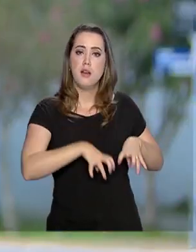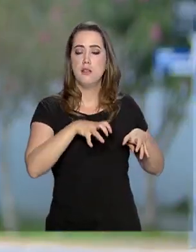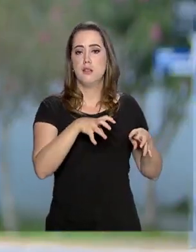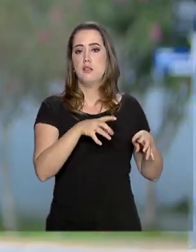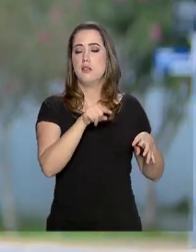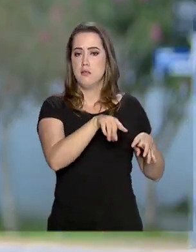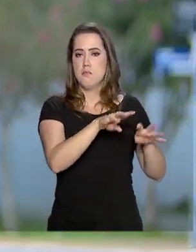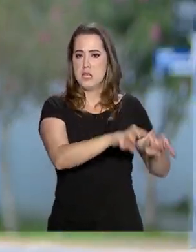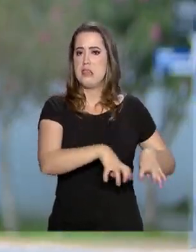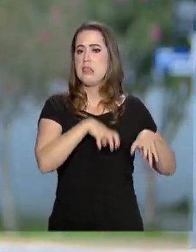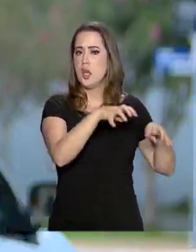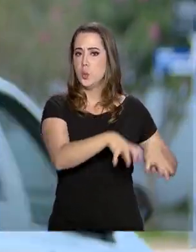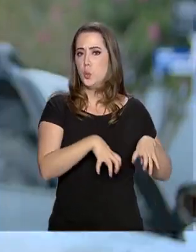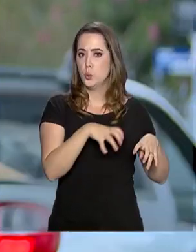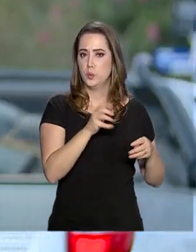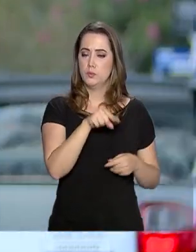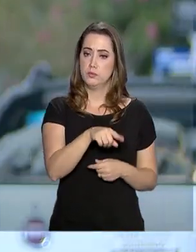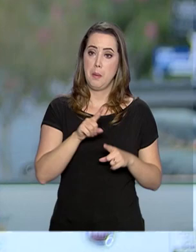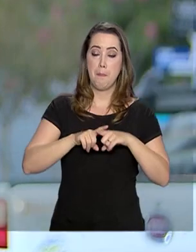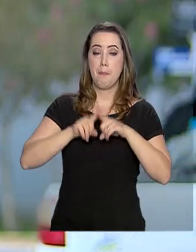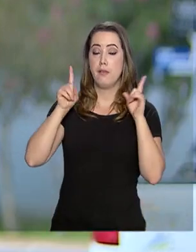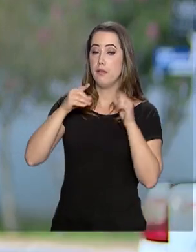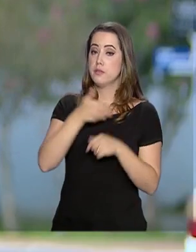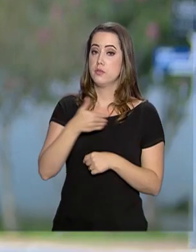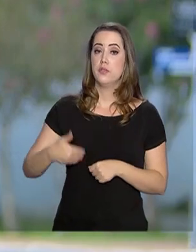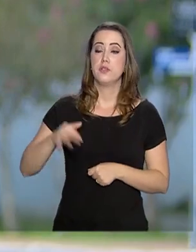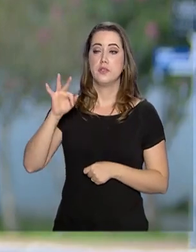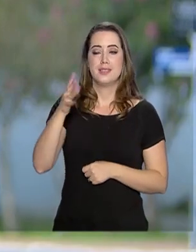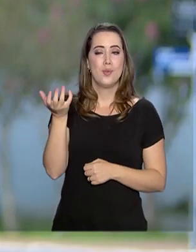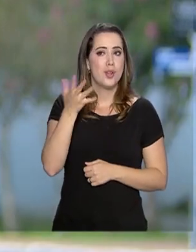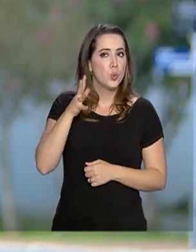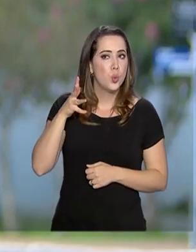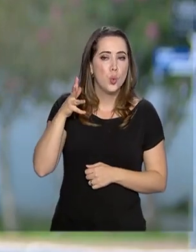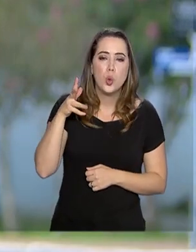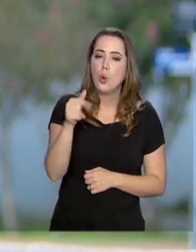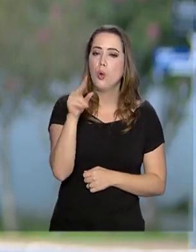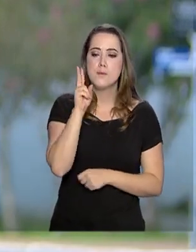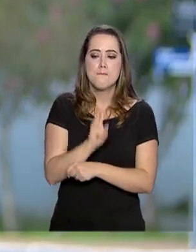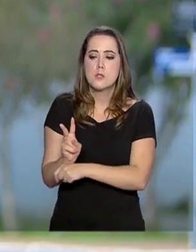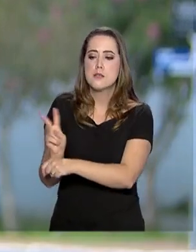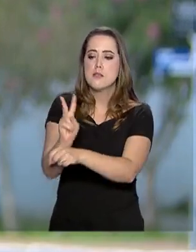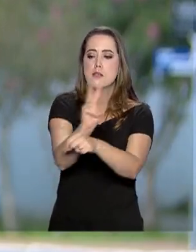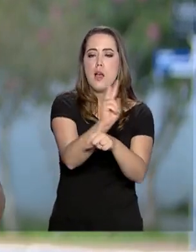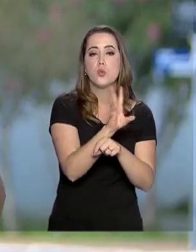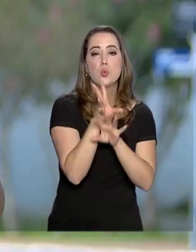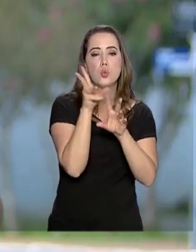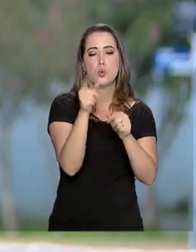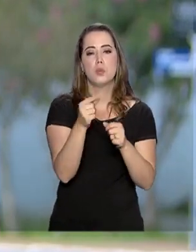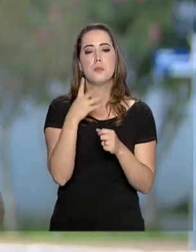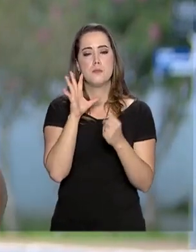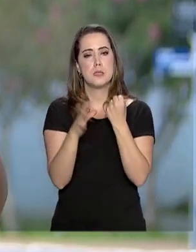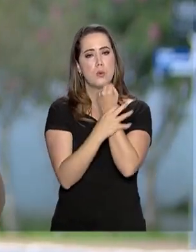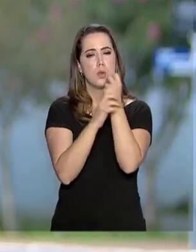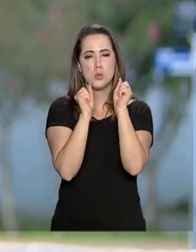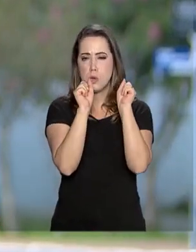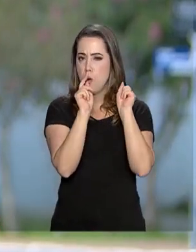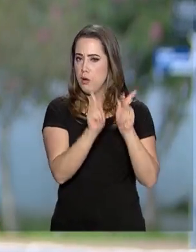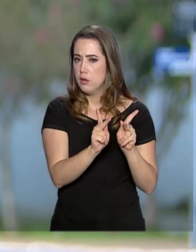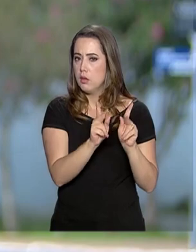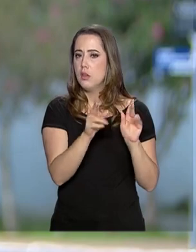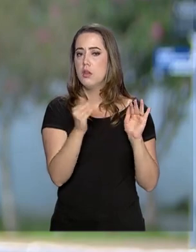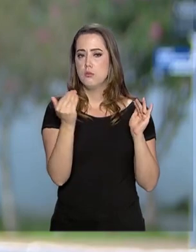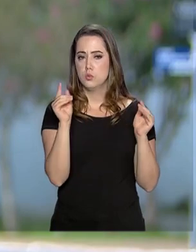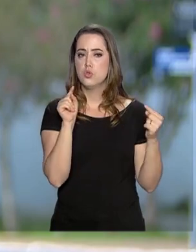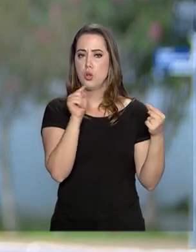Mas o governo federal quer que qualquer tipo de barragem seja fiscalizada para ver se as condições de segurança estão ok, estão dentro da